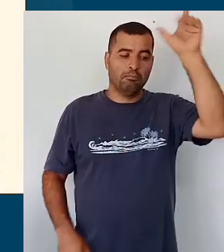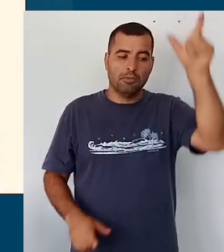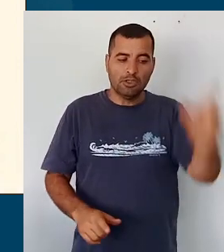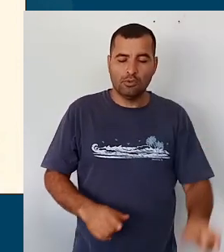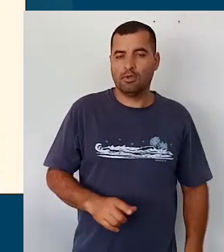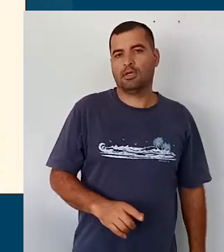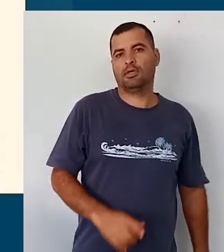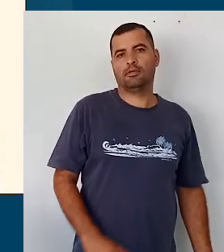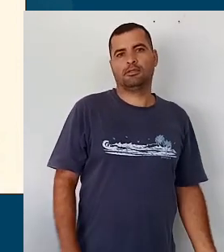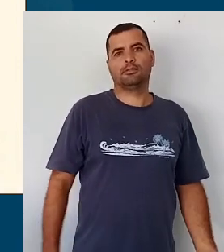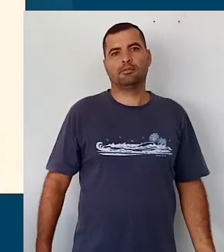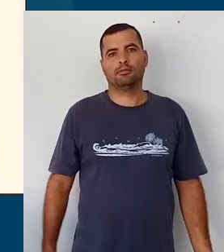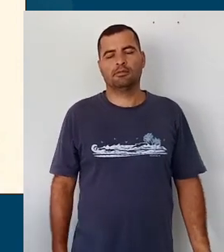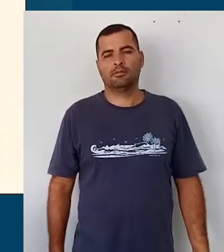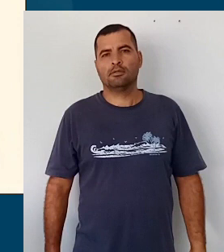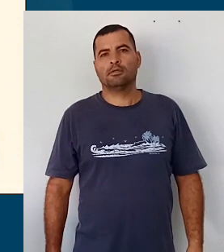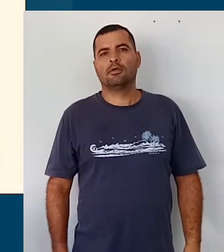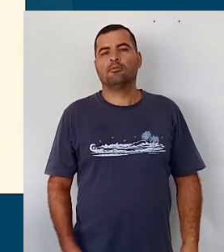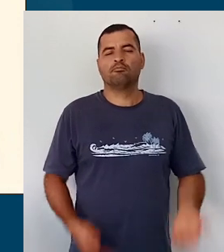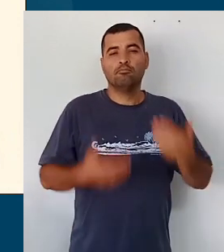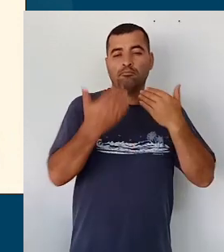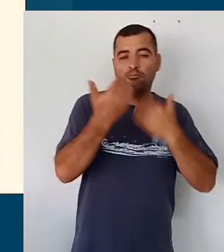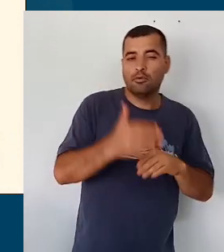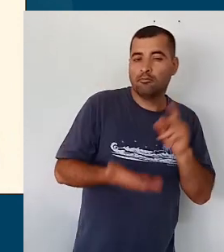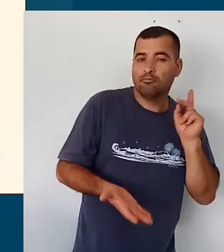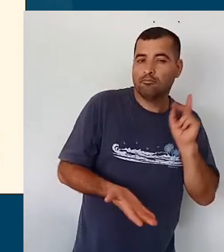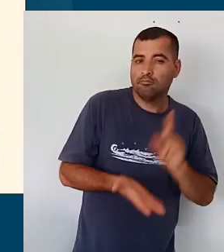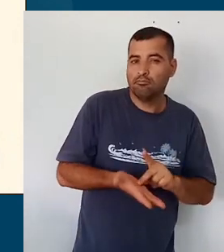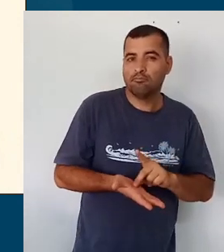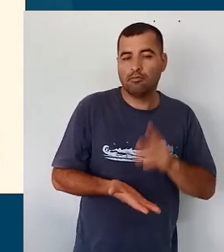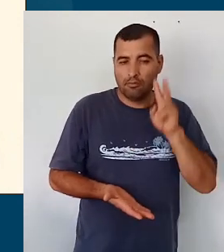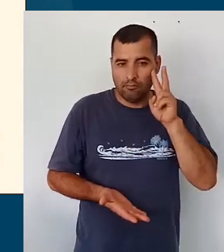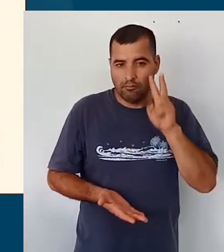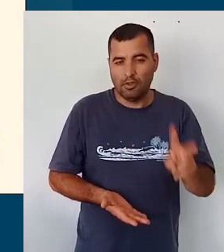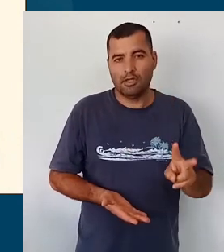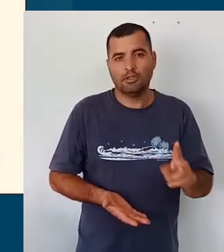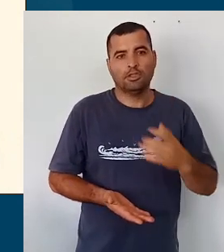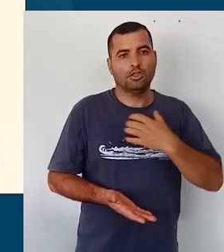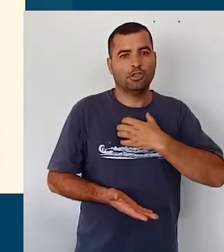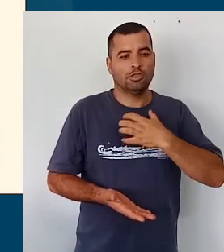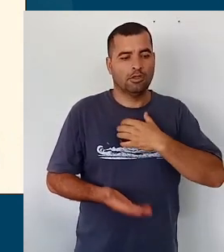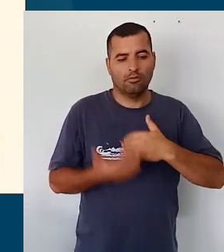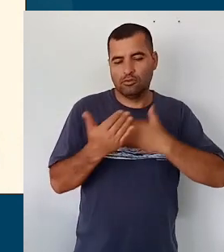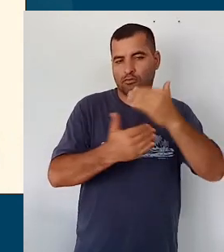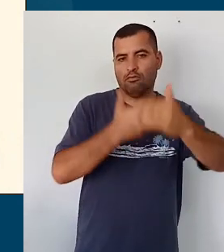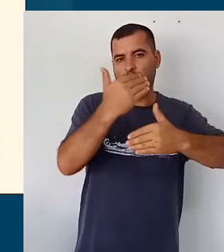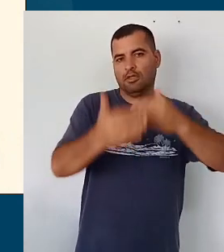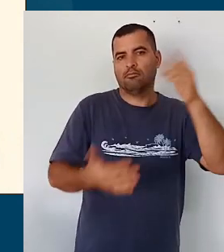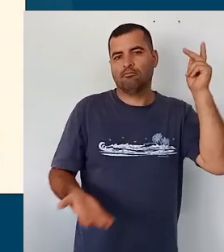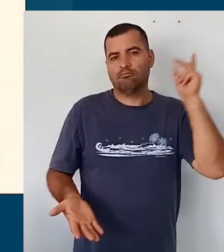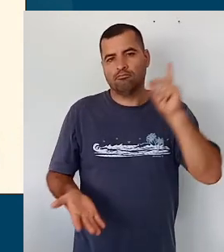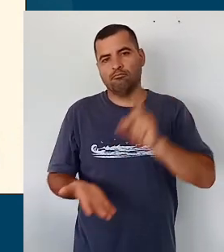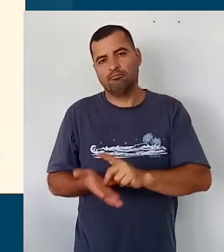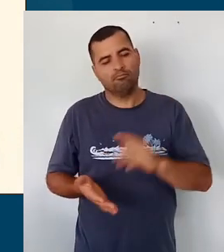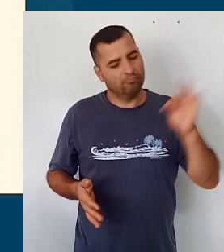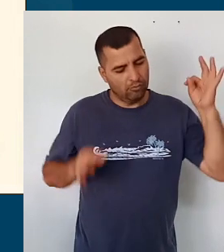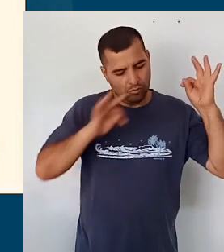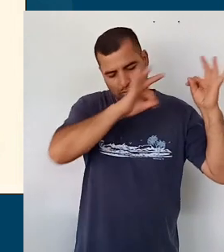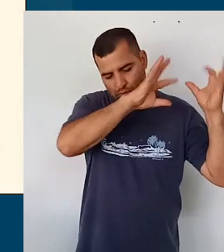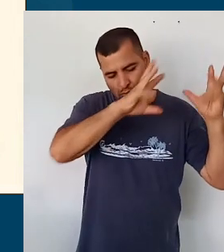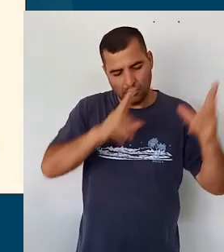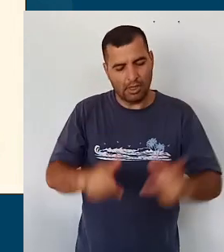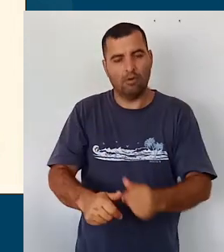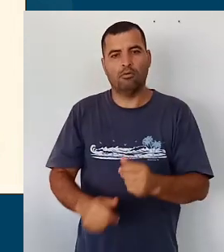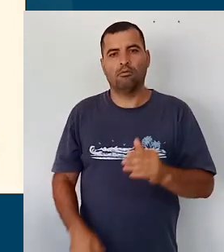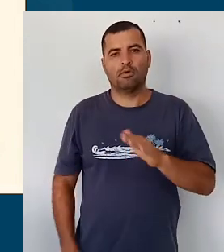avaliação precisa considerar de verdade essa questão do desenvolvimento integral das crianças, e, portanto, ela não